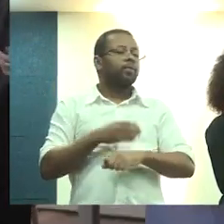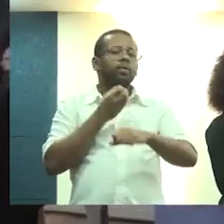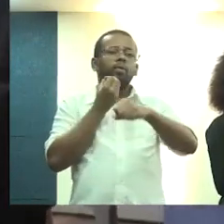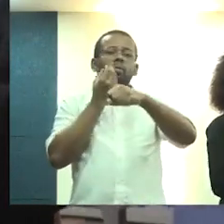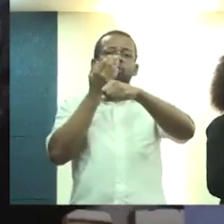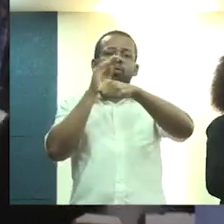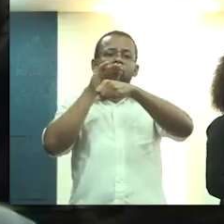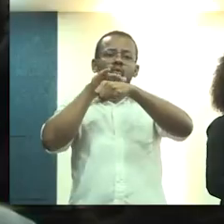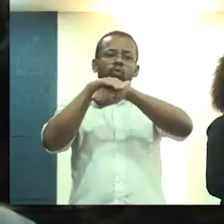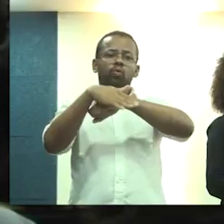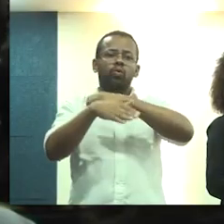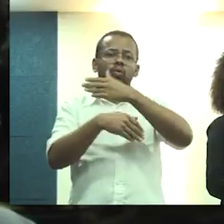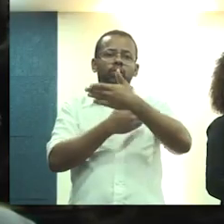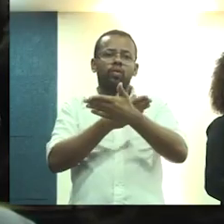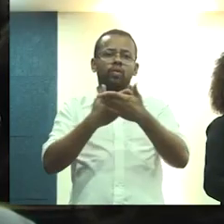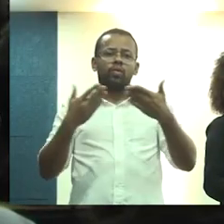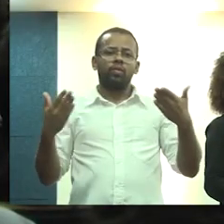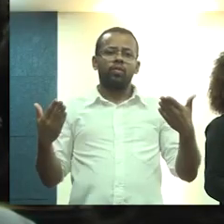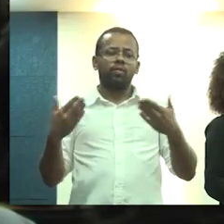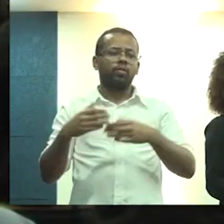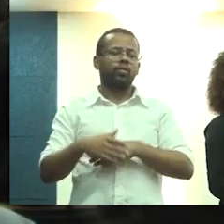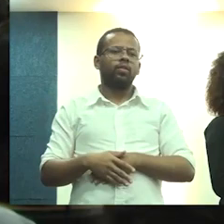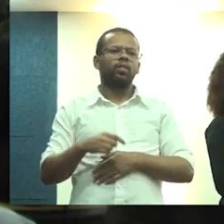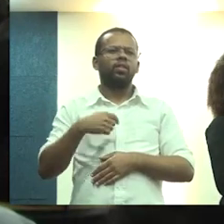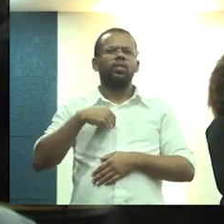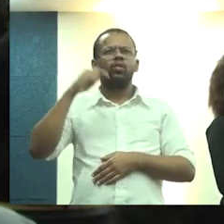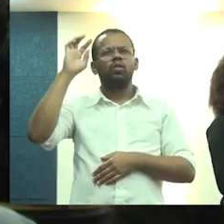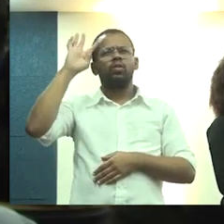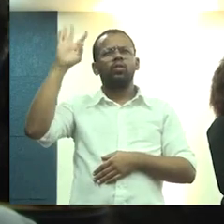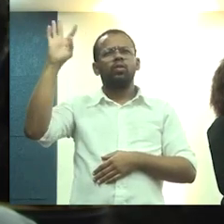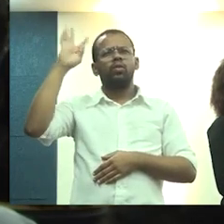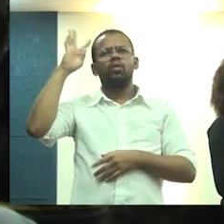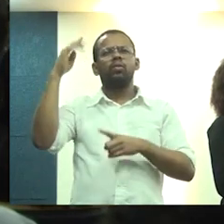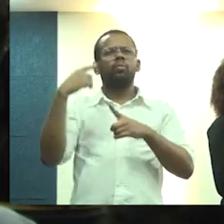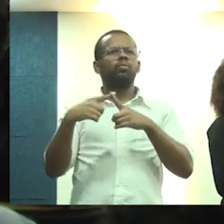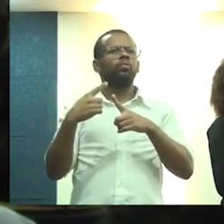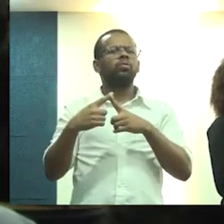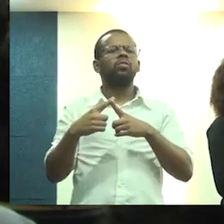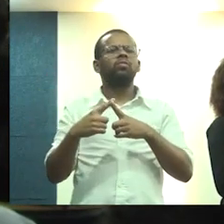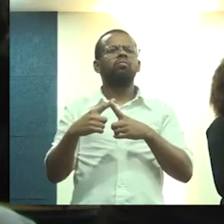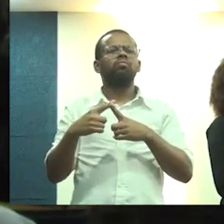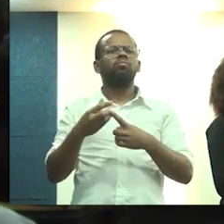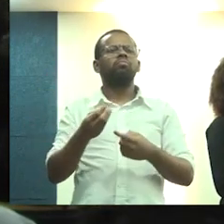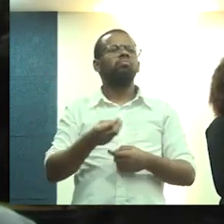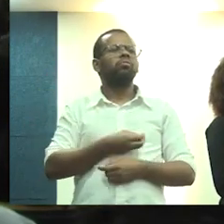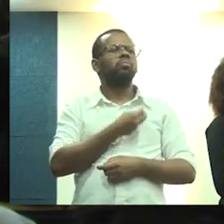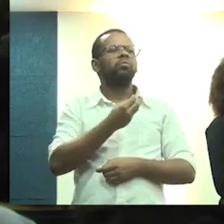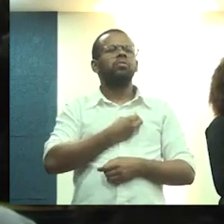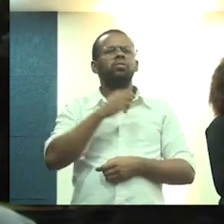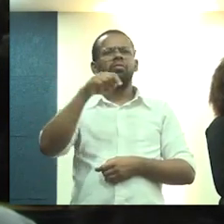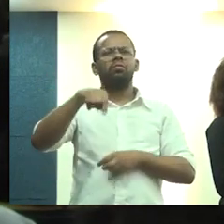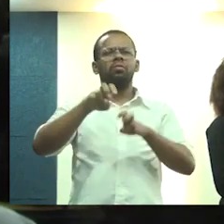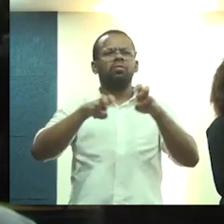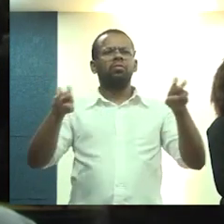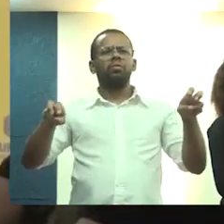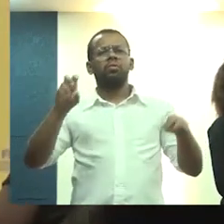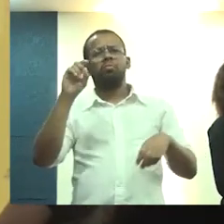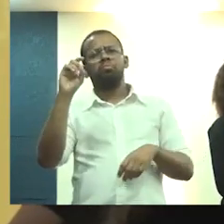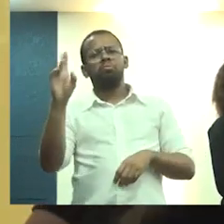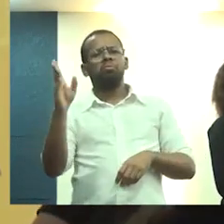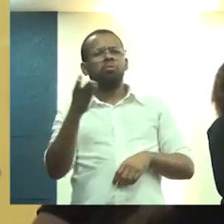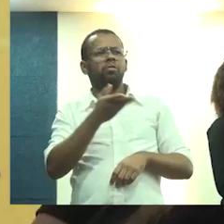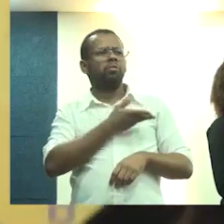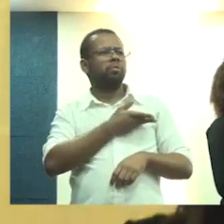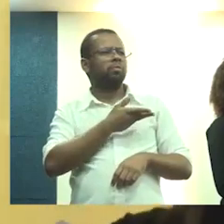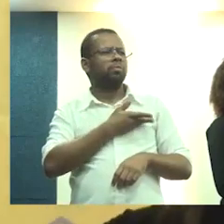Boa noite a todas, boa noite a todos. Eu estava aqui pensando por que é que eu estava aqui, a não ser pela amizade